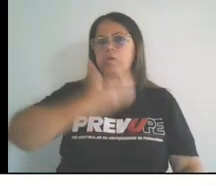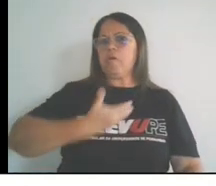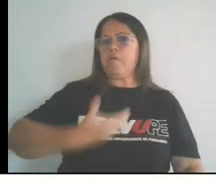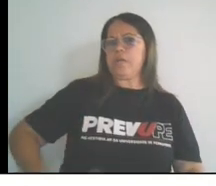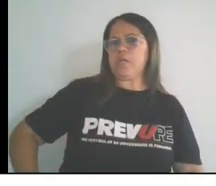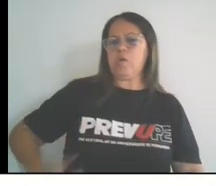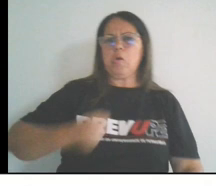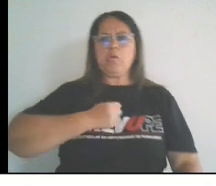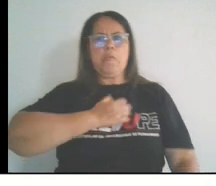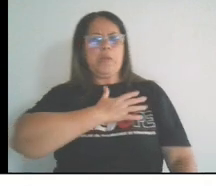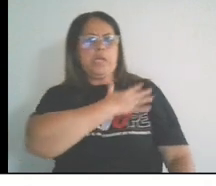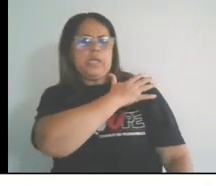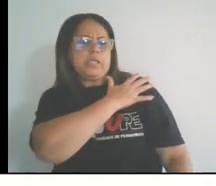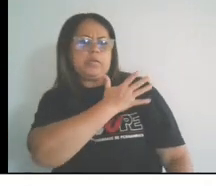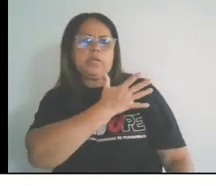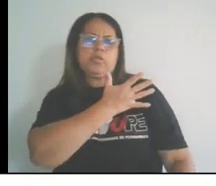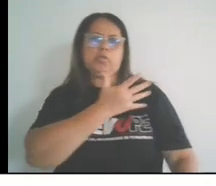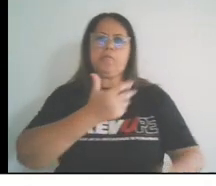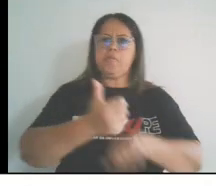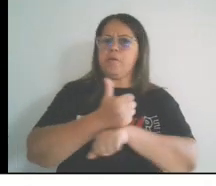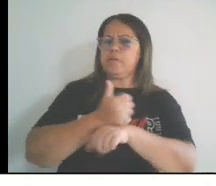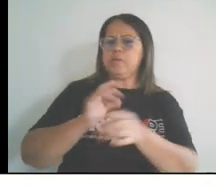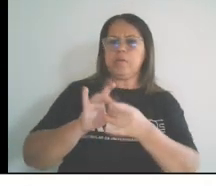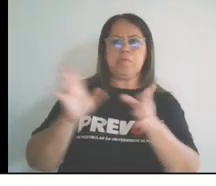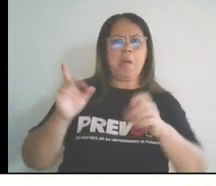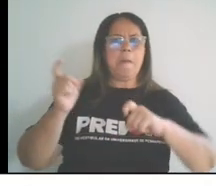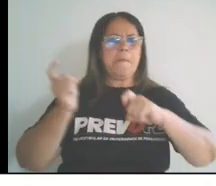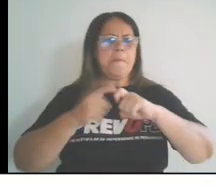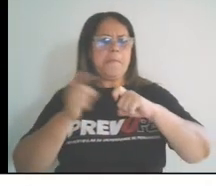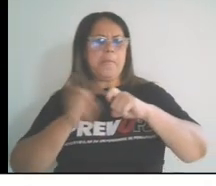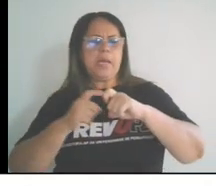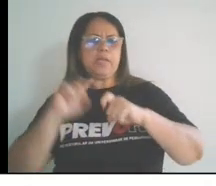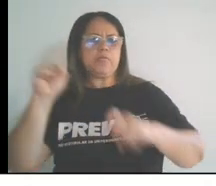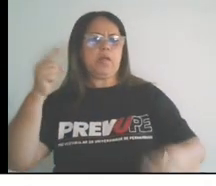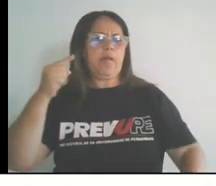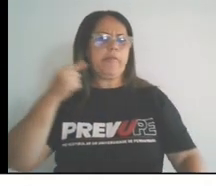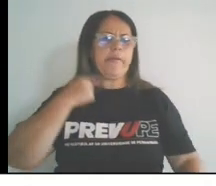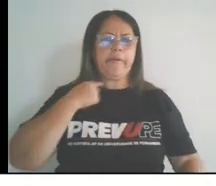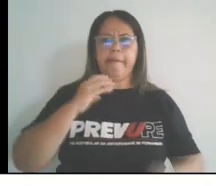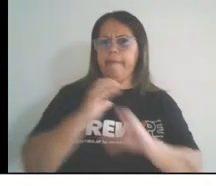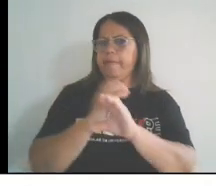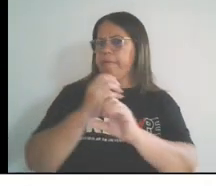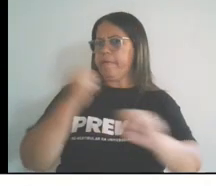profissionais liberais, médicos, advogados, engenheiros, etc.